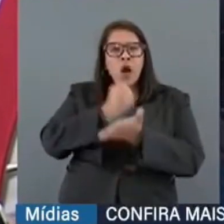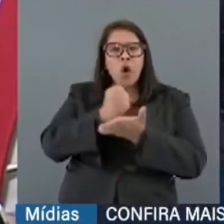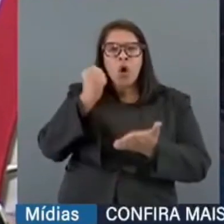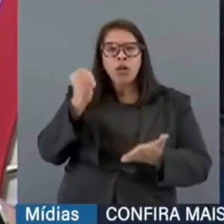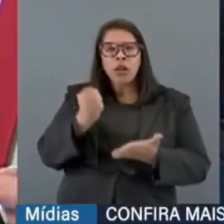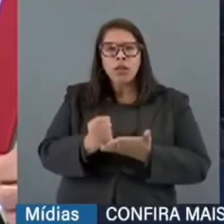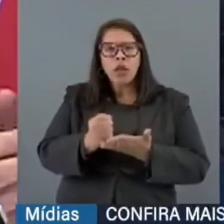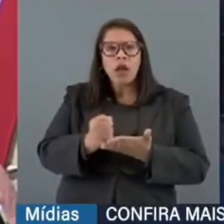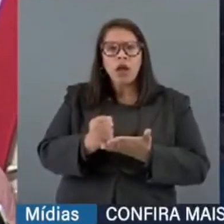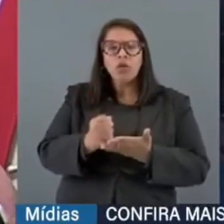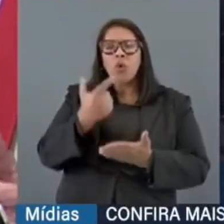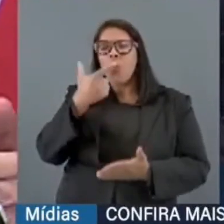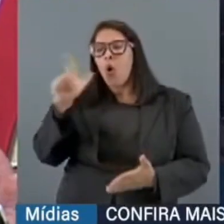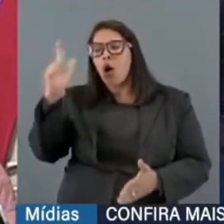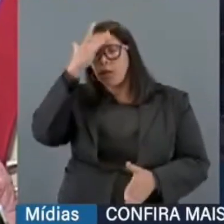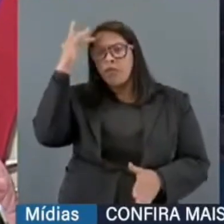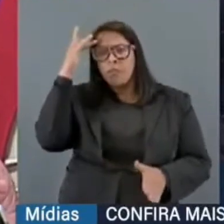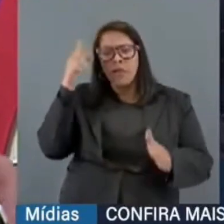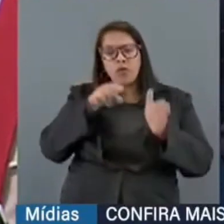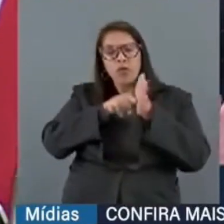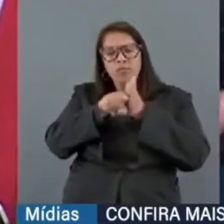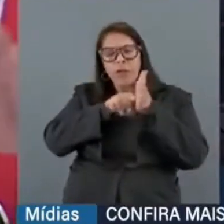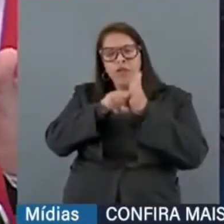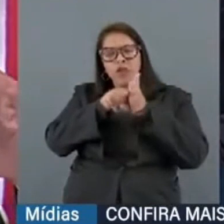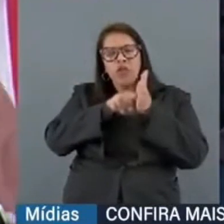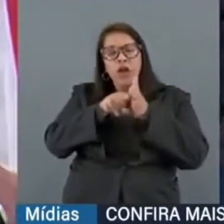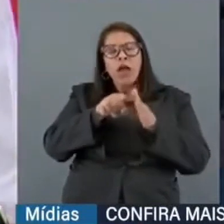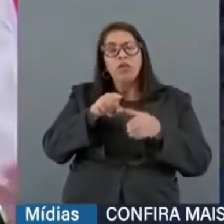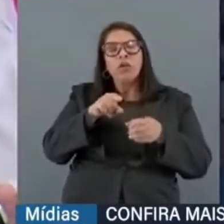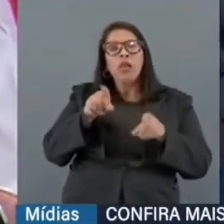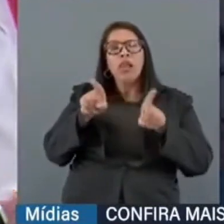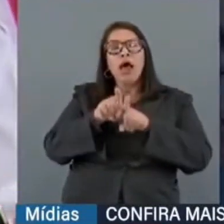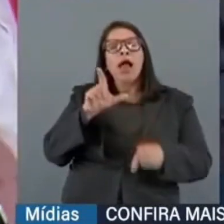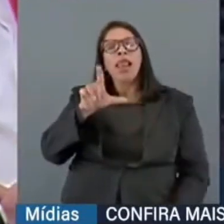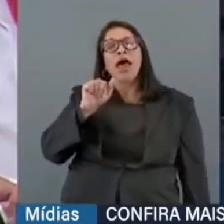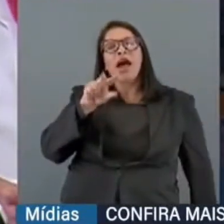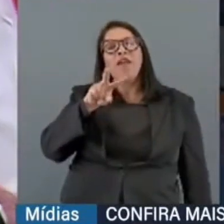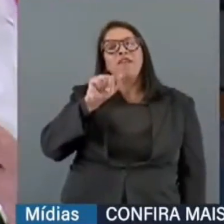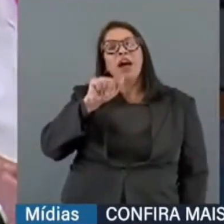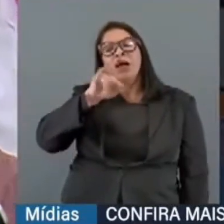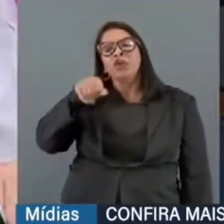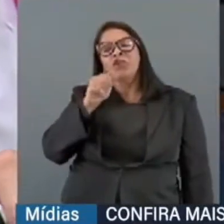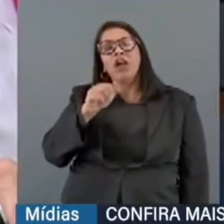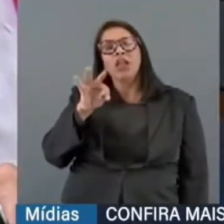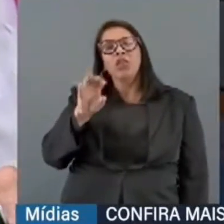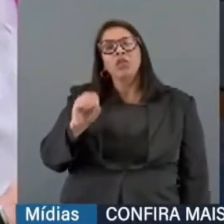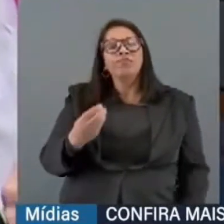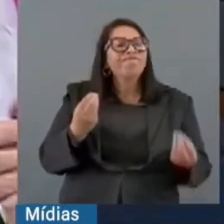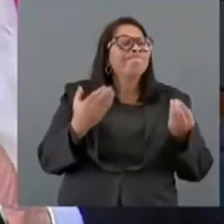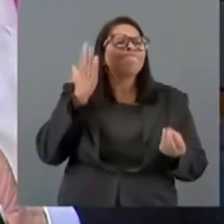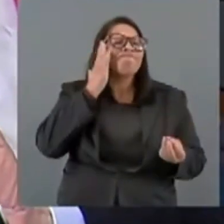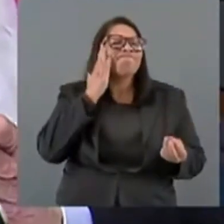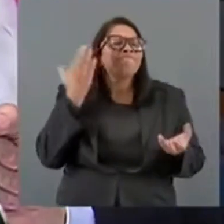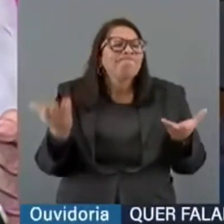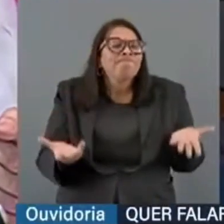alguns outros investigados na Operação Lava Jato. sem qualquer problema em relação a isso, algo legítimo, por